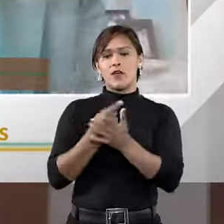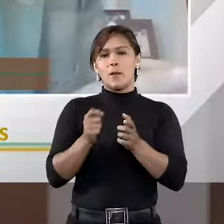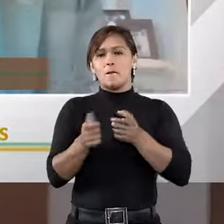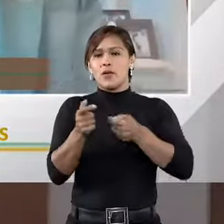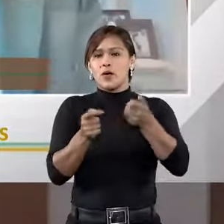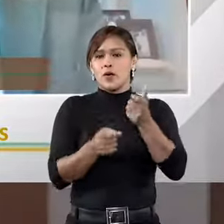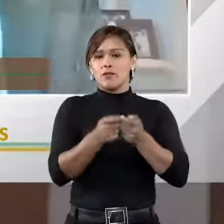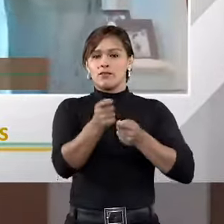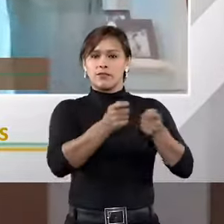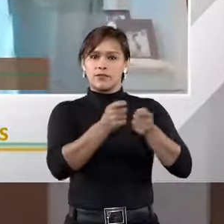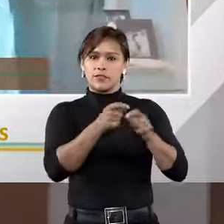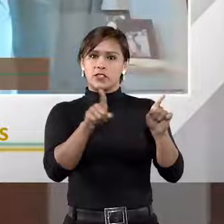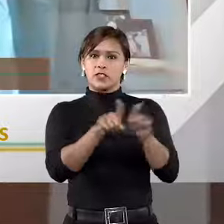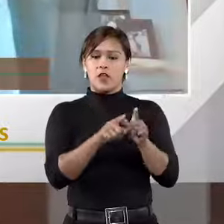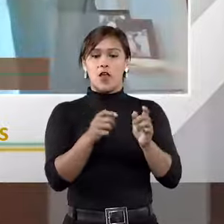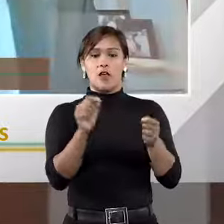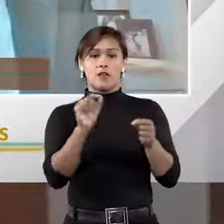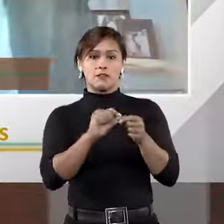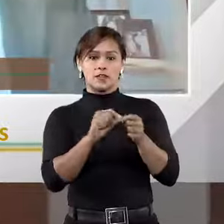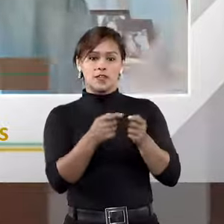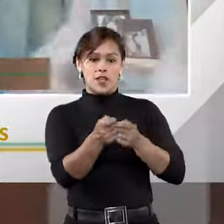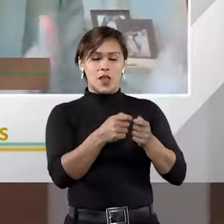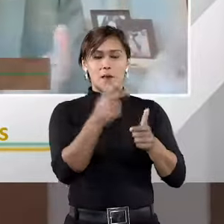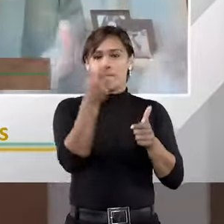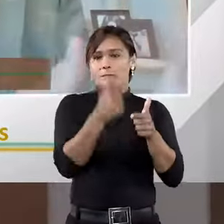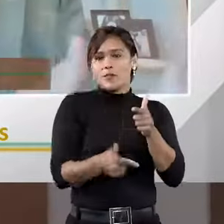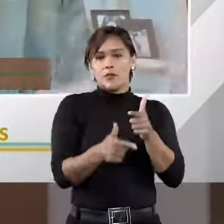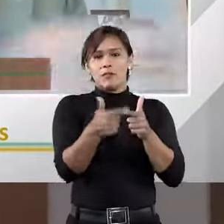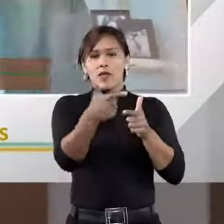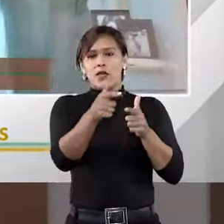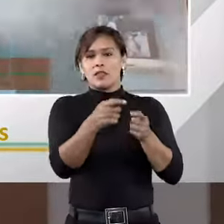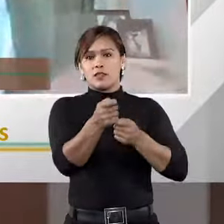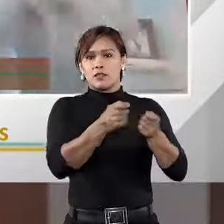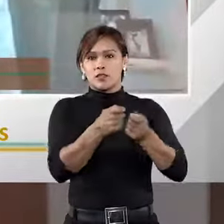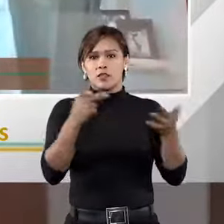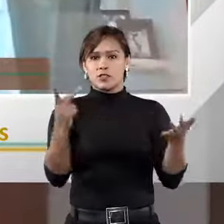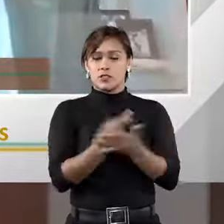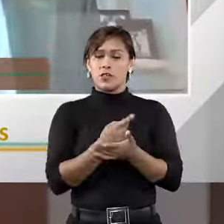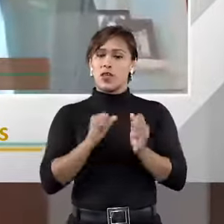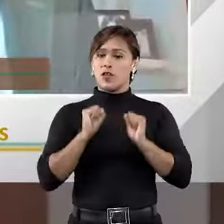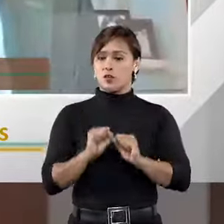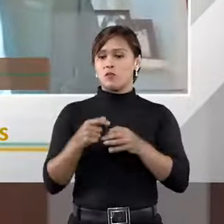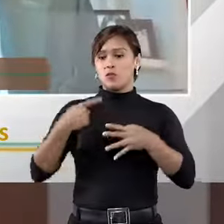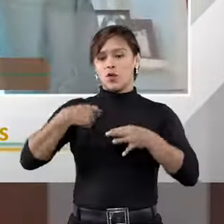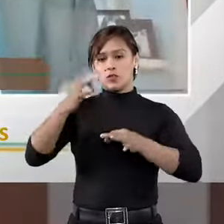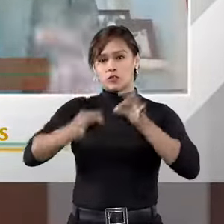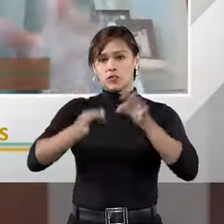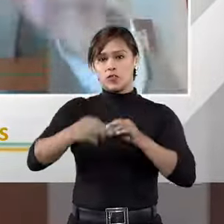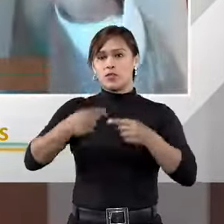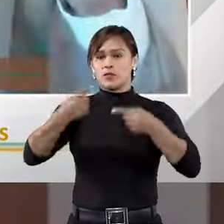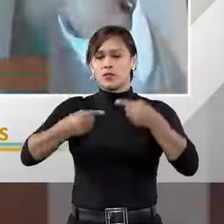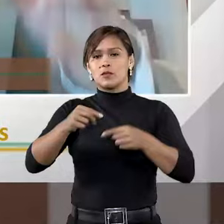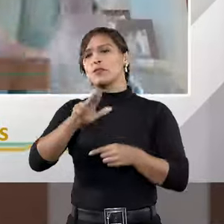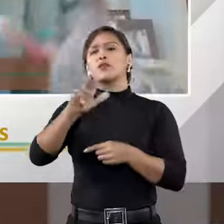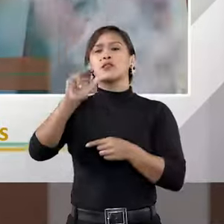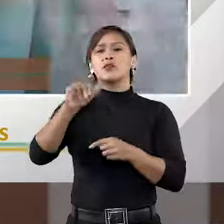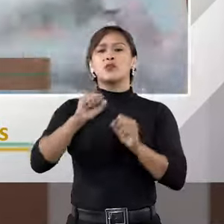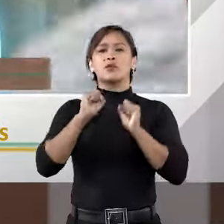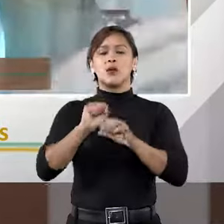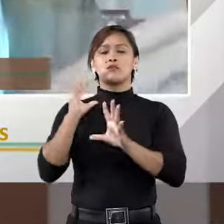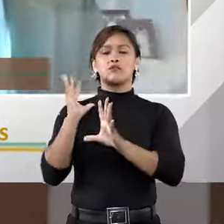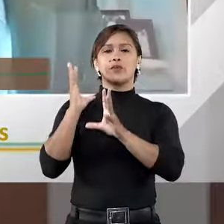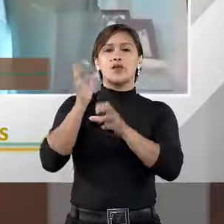convenção arbitral. Fizeram arbitragem num caso em que era proibido ter arbitragem, por exemplo. Isso eu posso levar para o judiciário para discutir, mas eu nunca posso